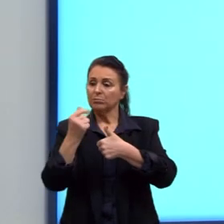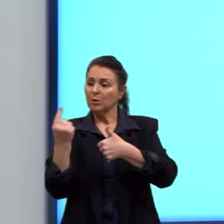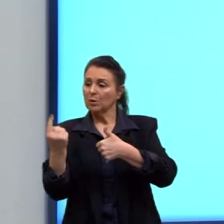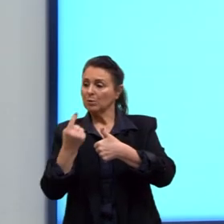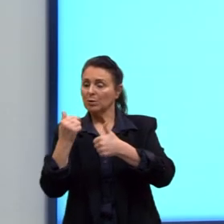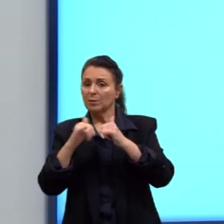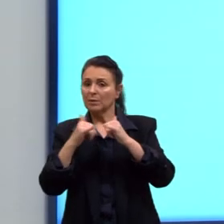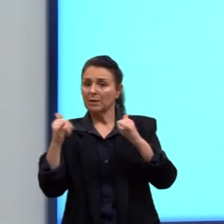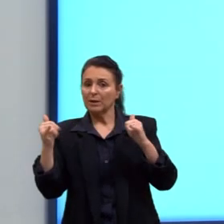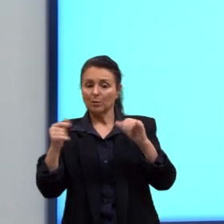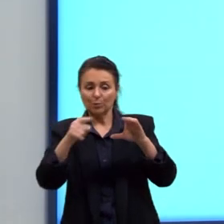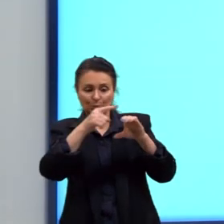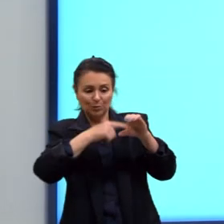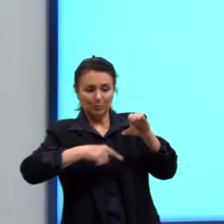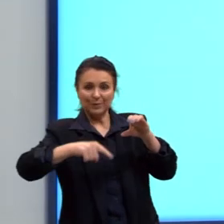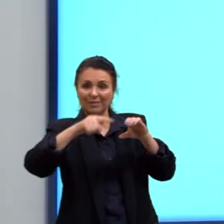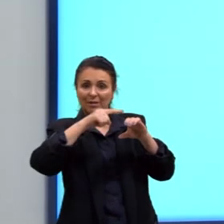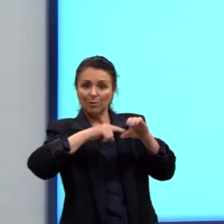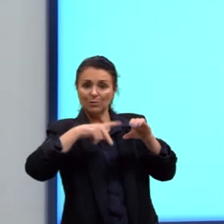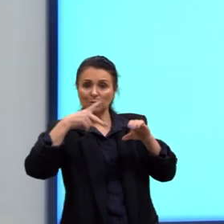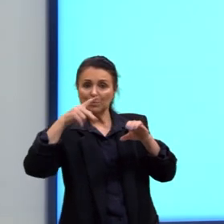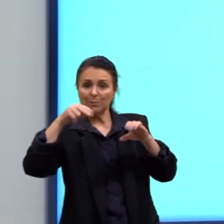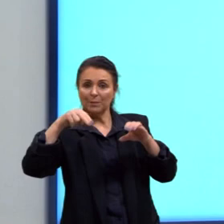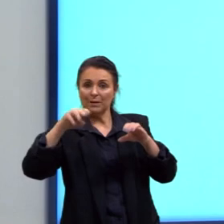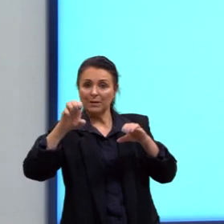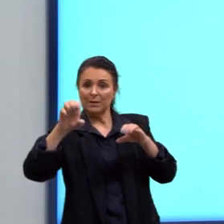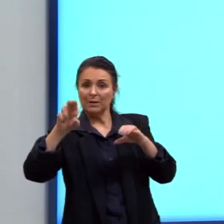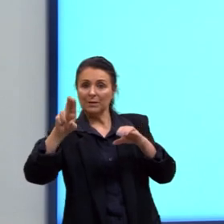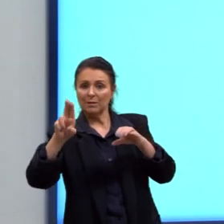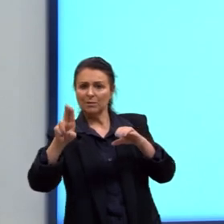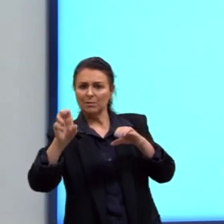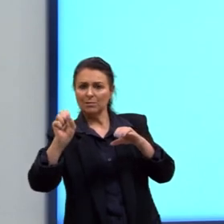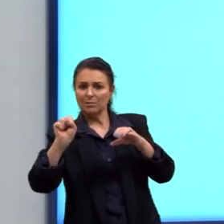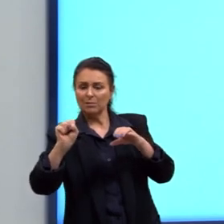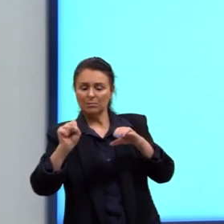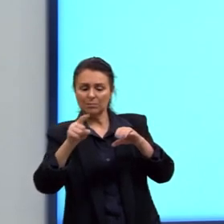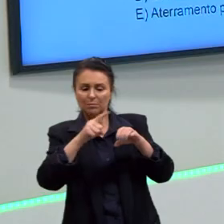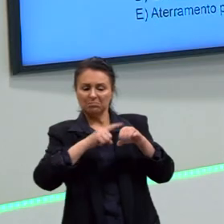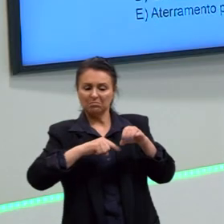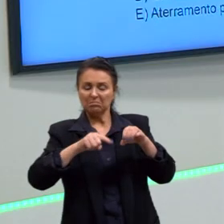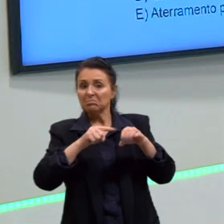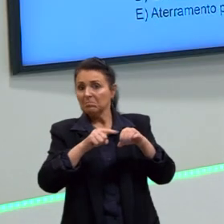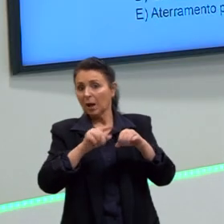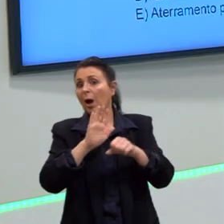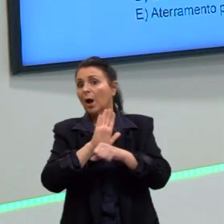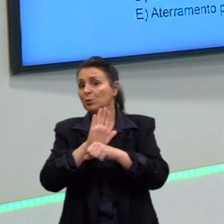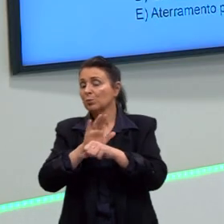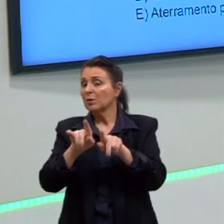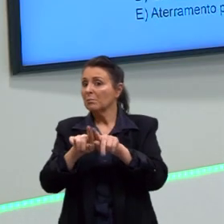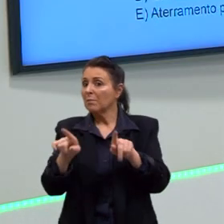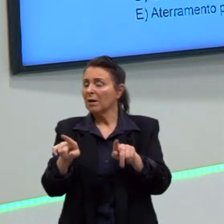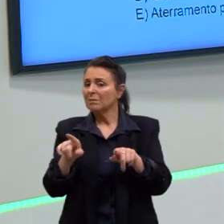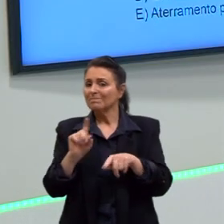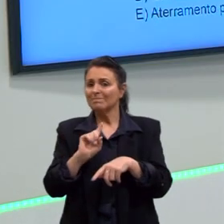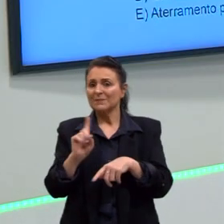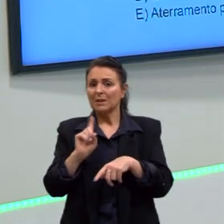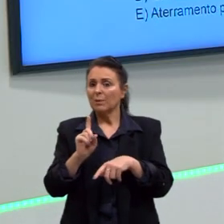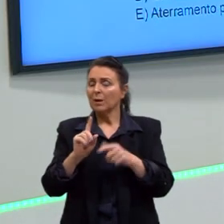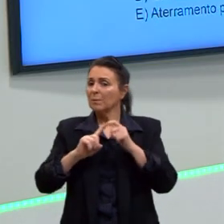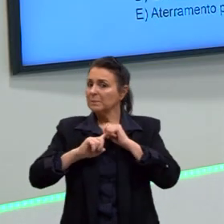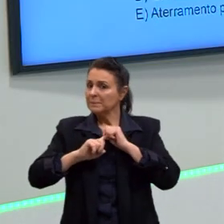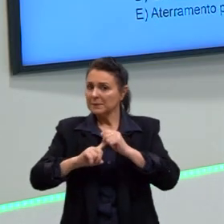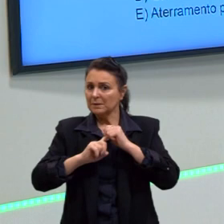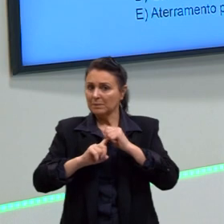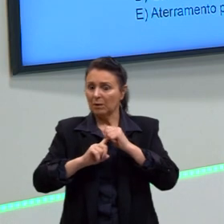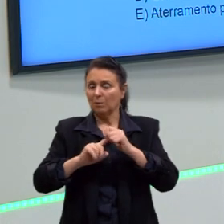elétrico dos pneus. Bom, o isolamento dos pneus, ele ajuda, mas não é o principal.